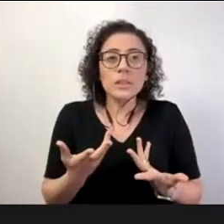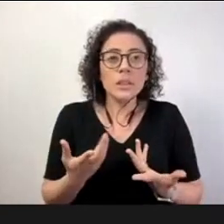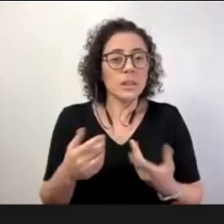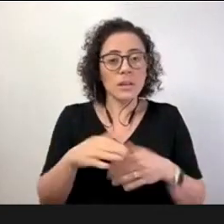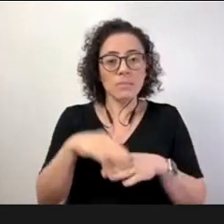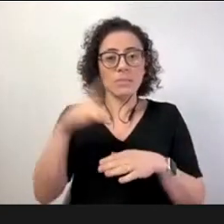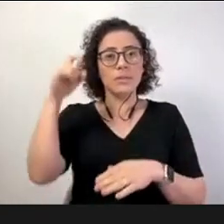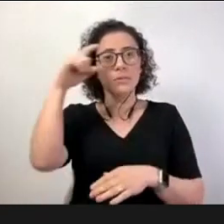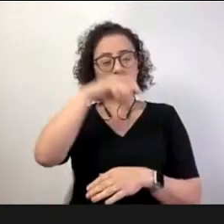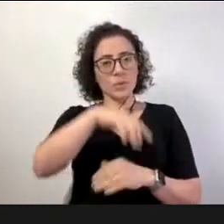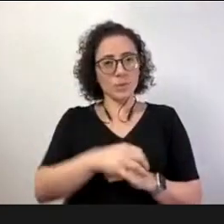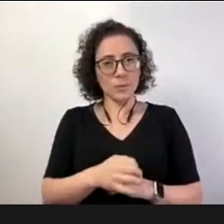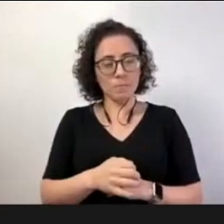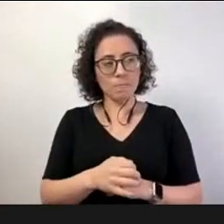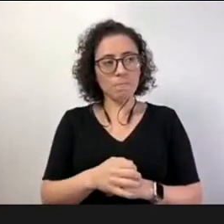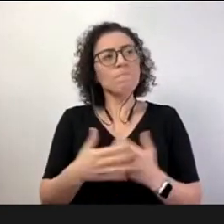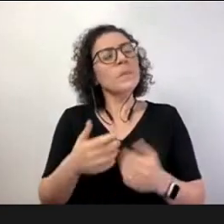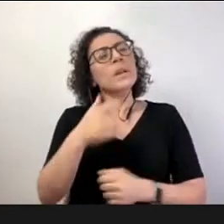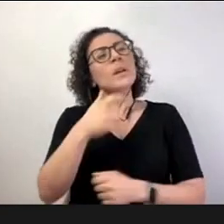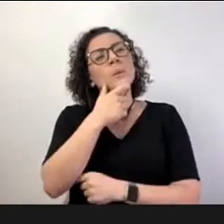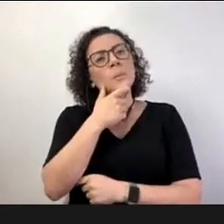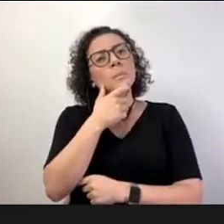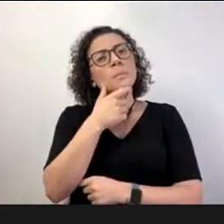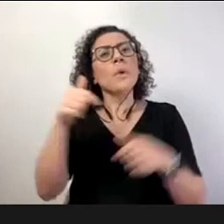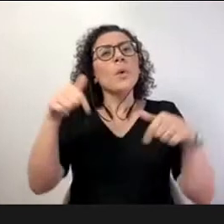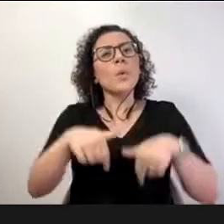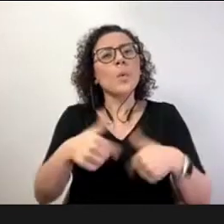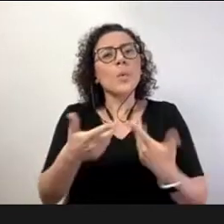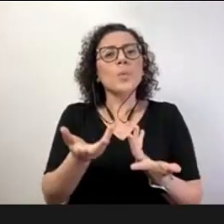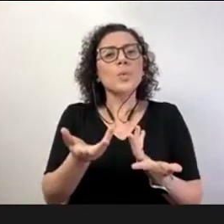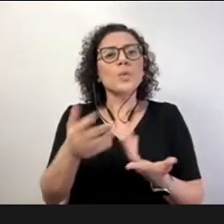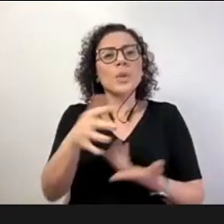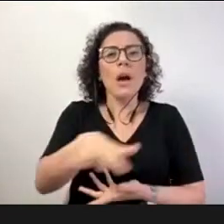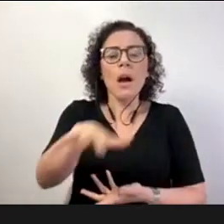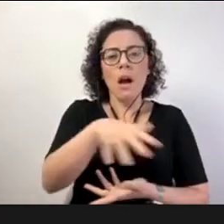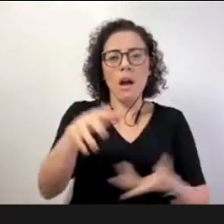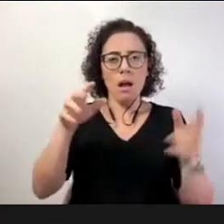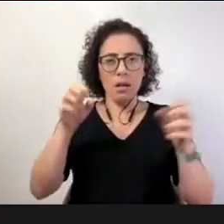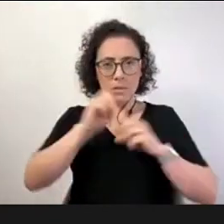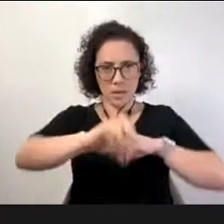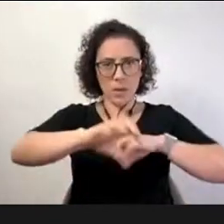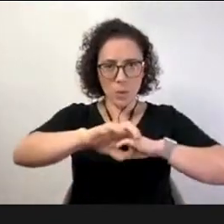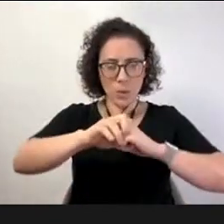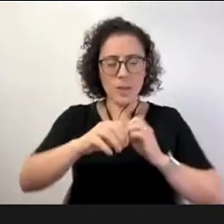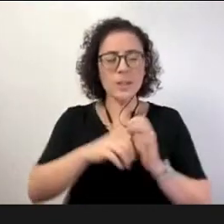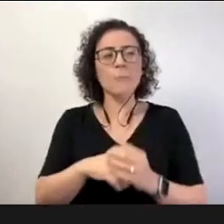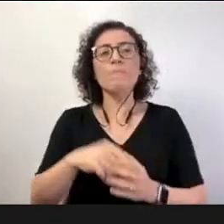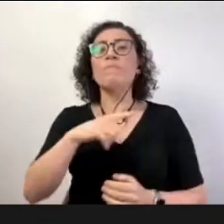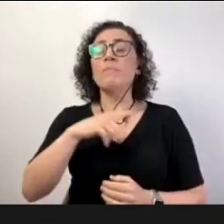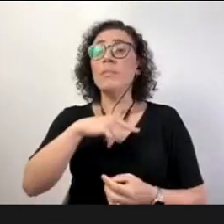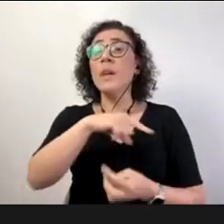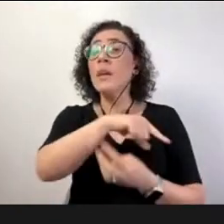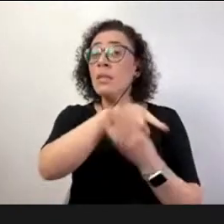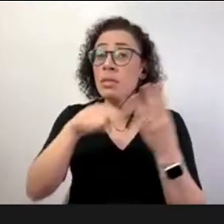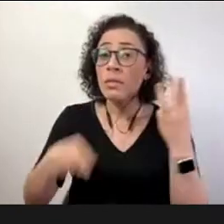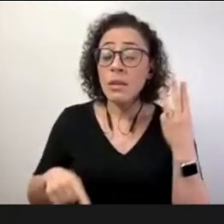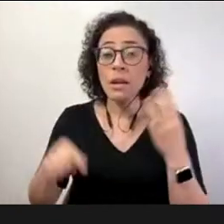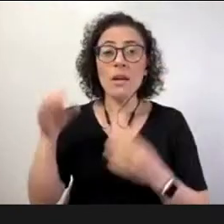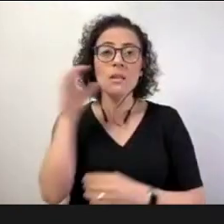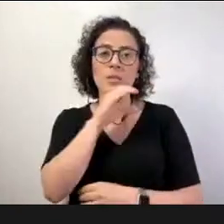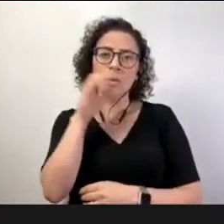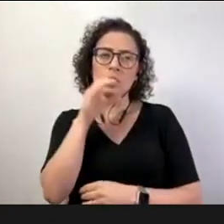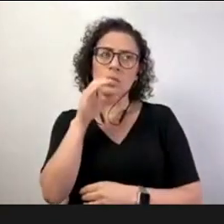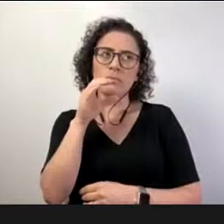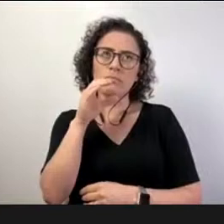Eu diria que atualmente em termos da educação nós nos confrontamos com três grandes urgências. Claro que